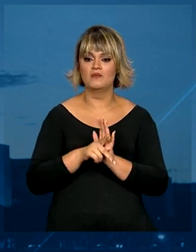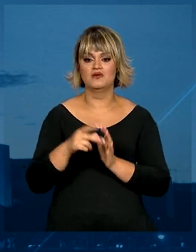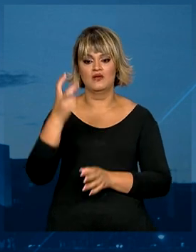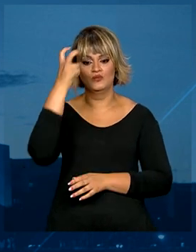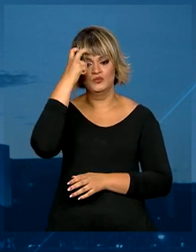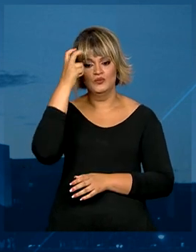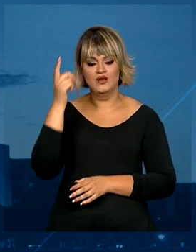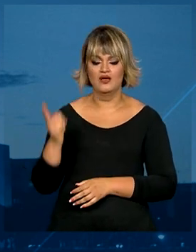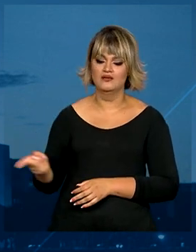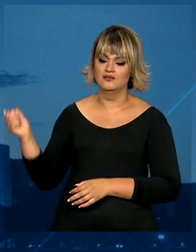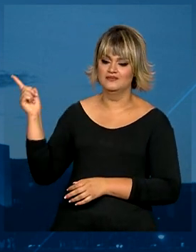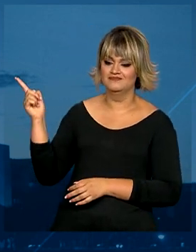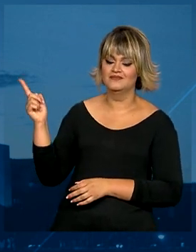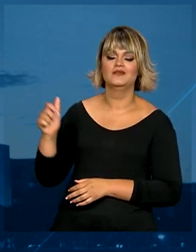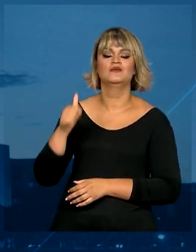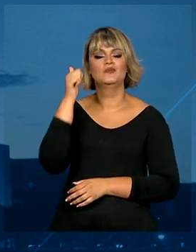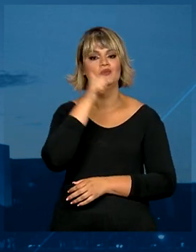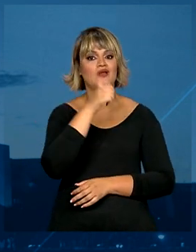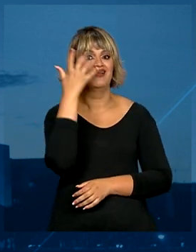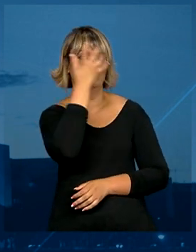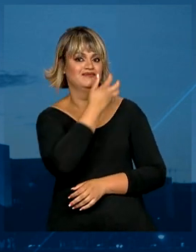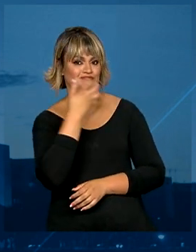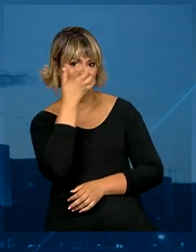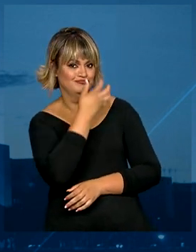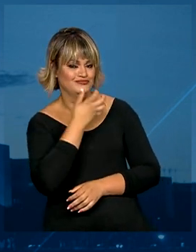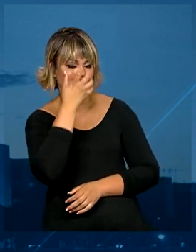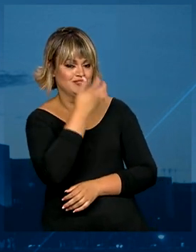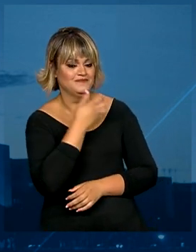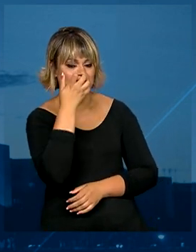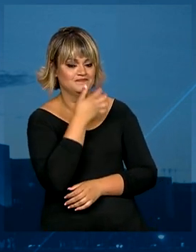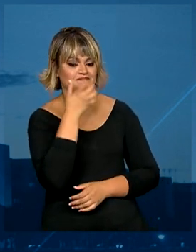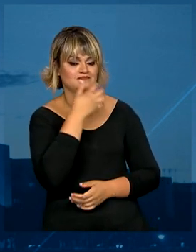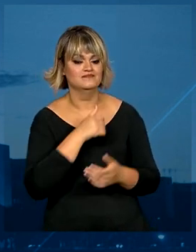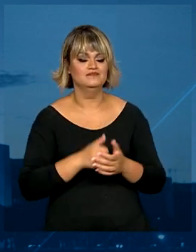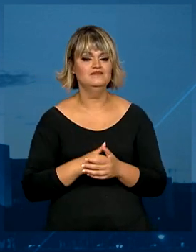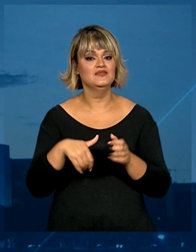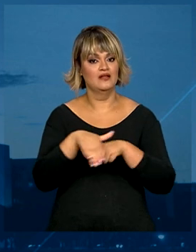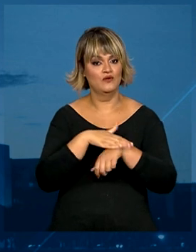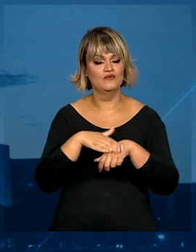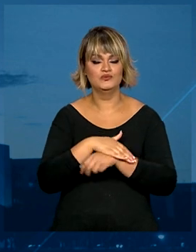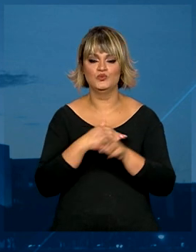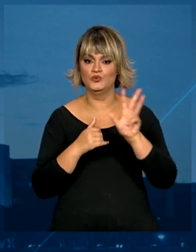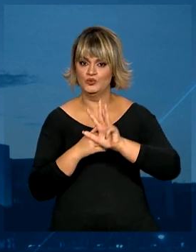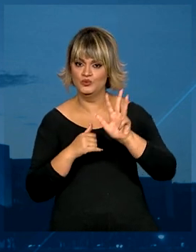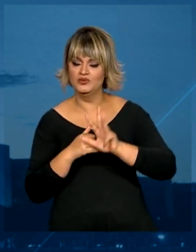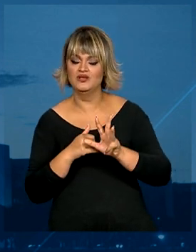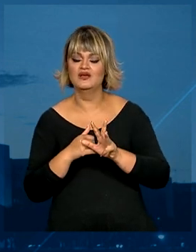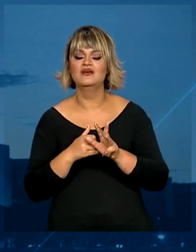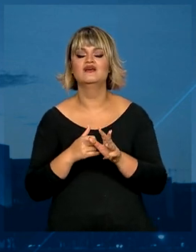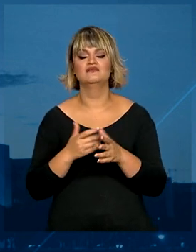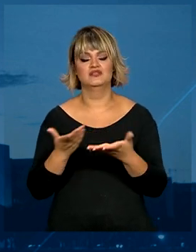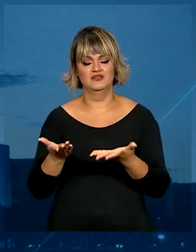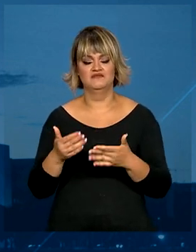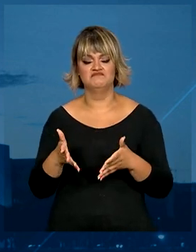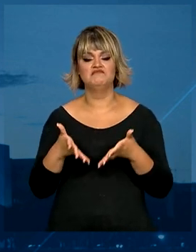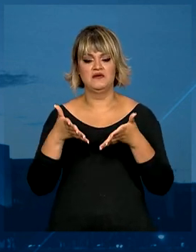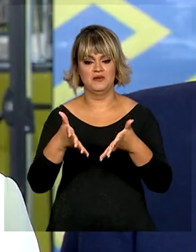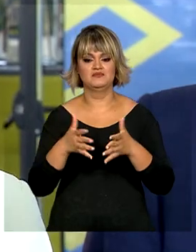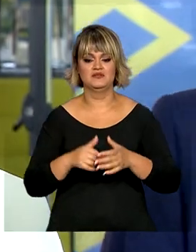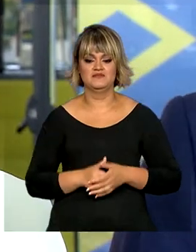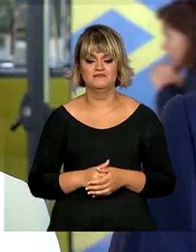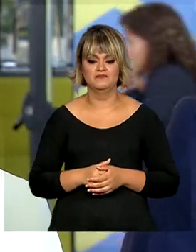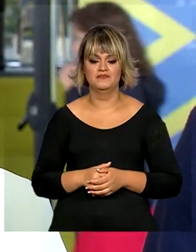para compor o governo foi o de Margareth Menezes. A cantora se encontrou com o presidente Lula e será ministra da cultura.